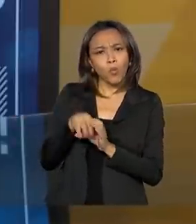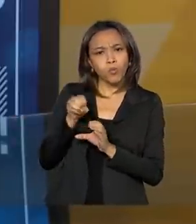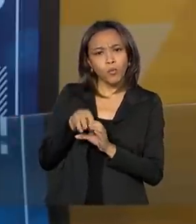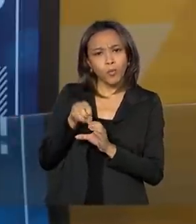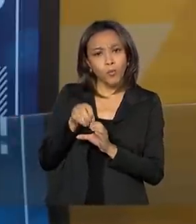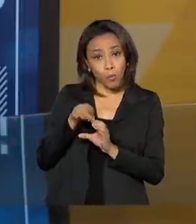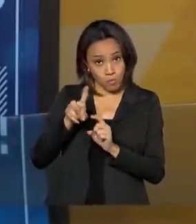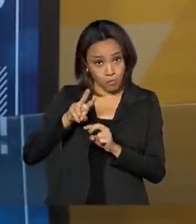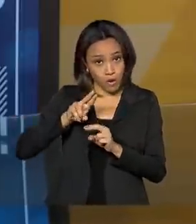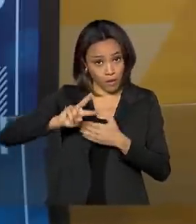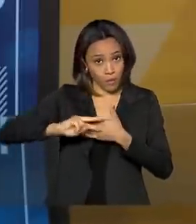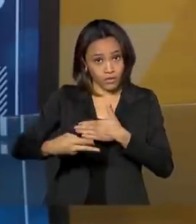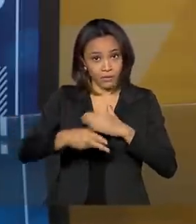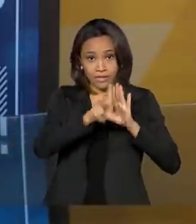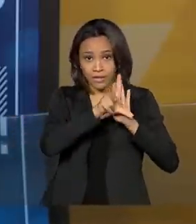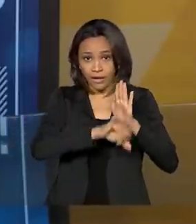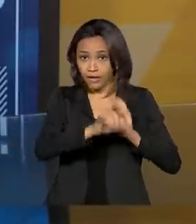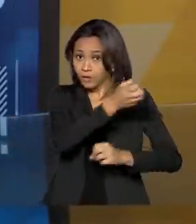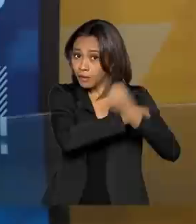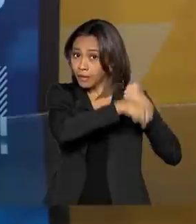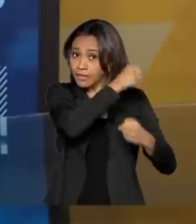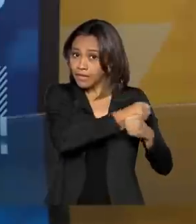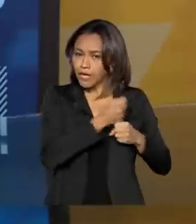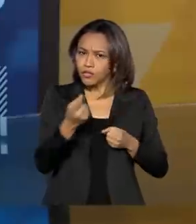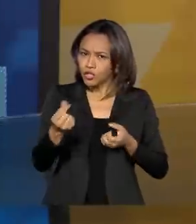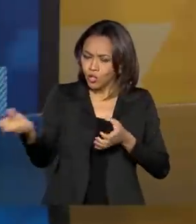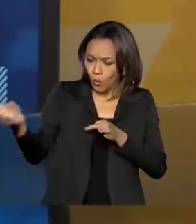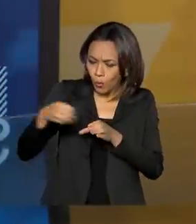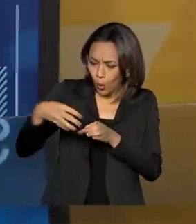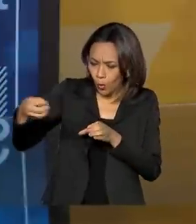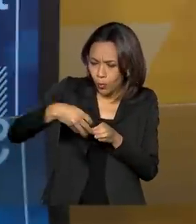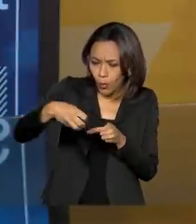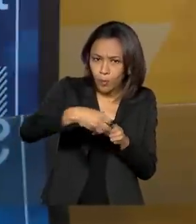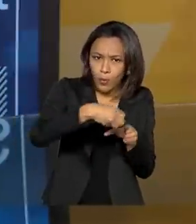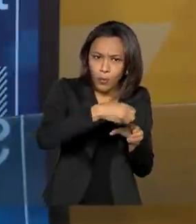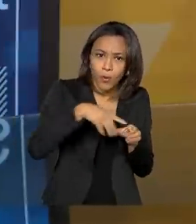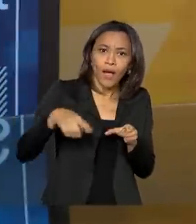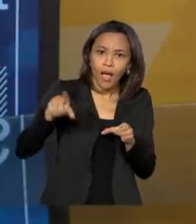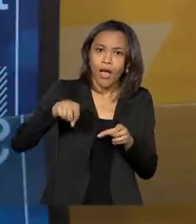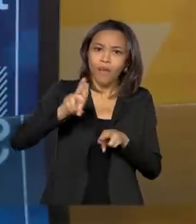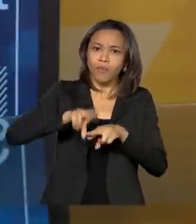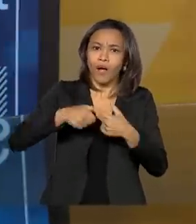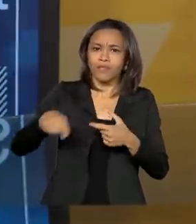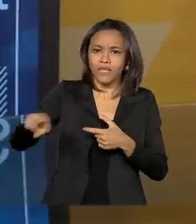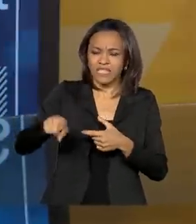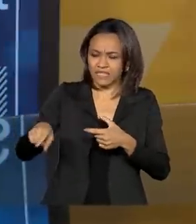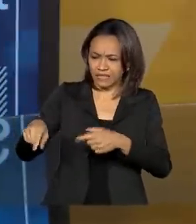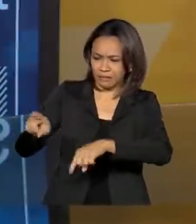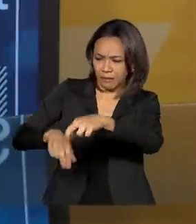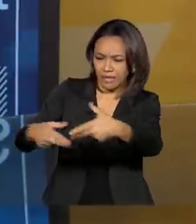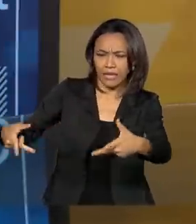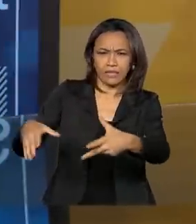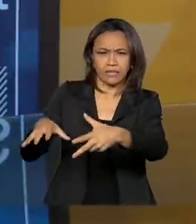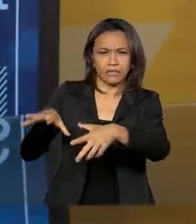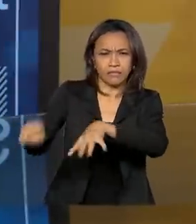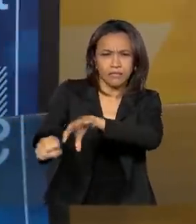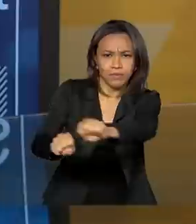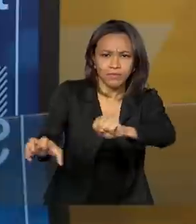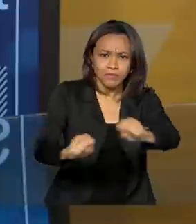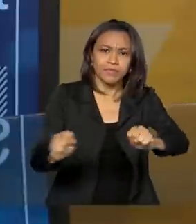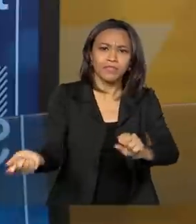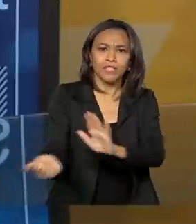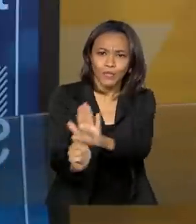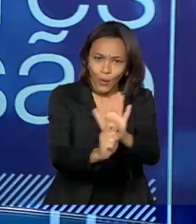lei no ano passado, começou a receber esses recursos justamente desses bens apreendidos de traficantes de drogas no país, não é isso?